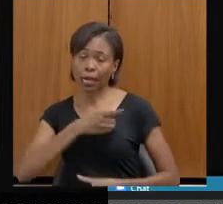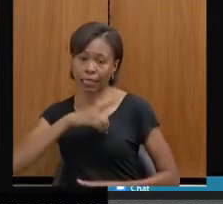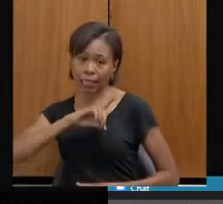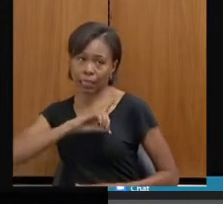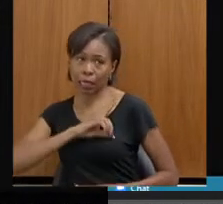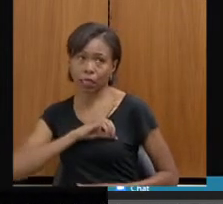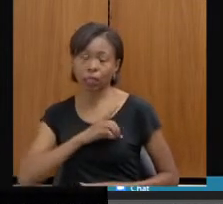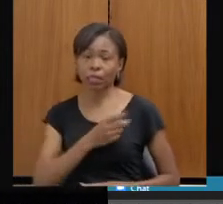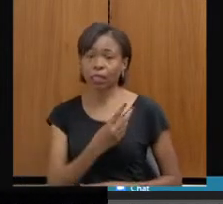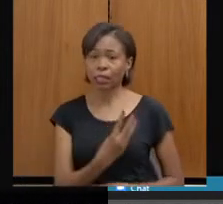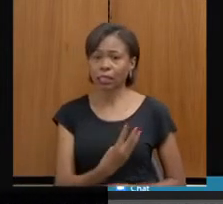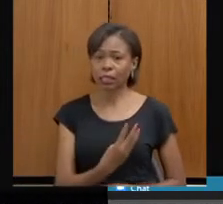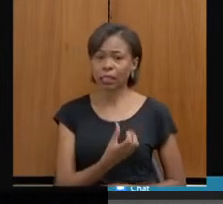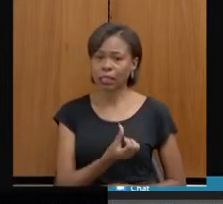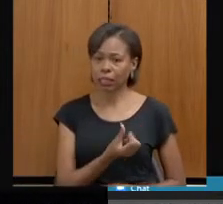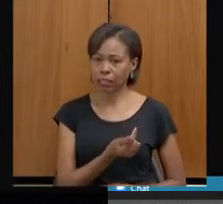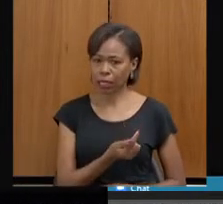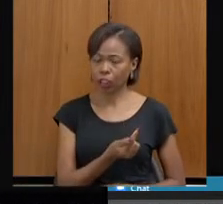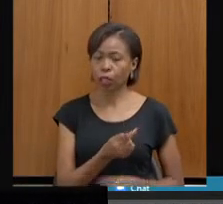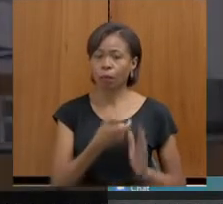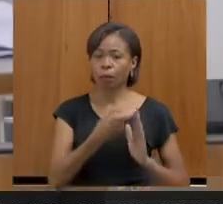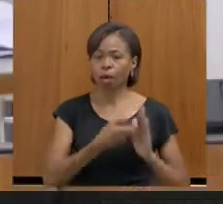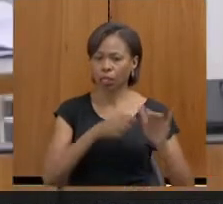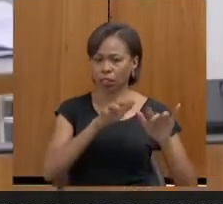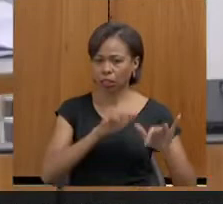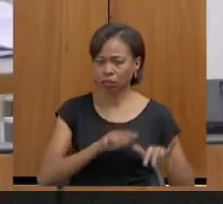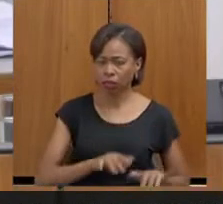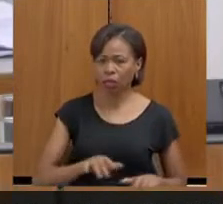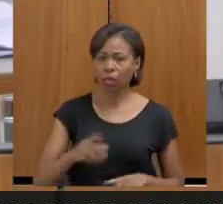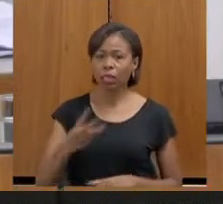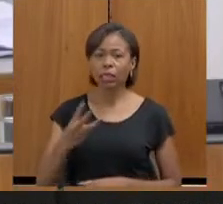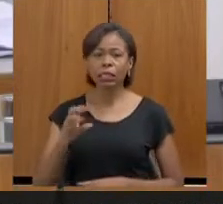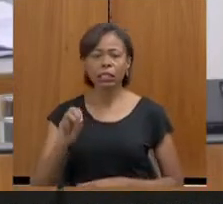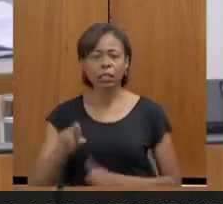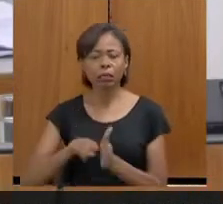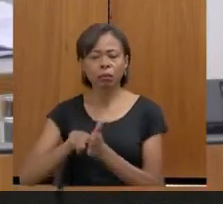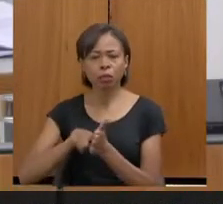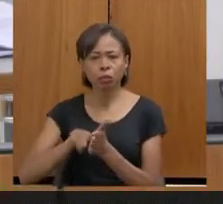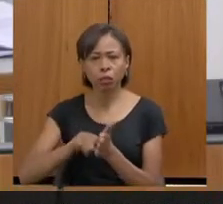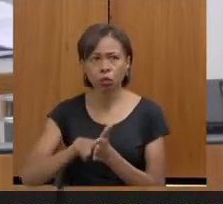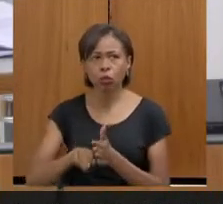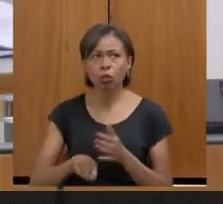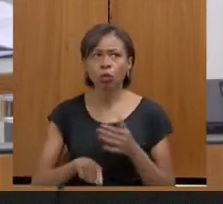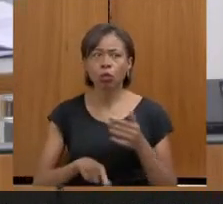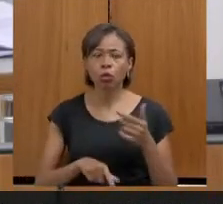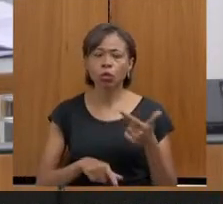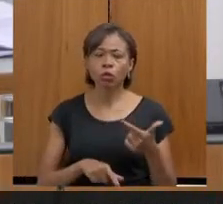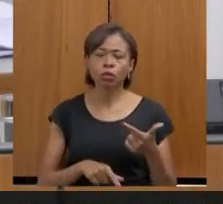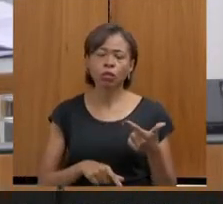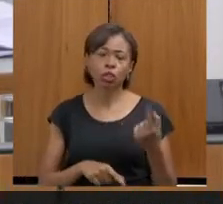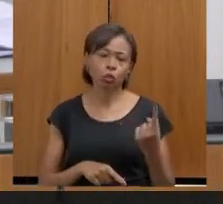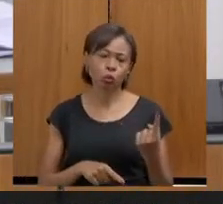escrivãs, 30 para investigadores, 9 legistas e 21 peritos. E